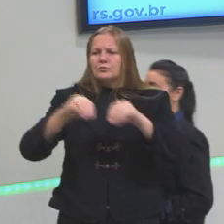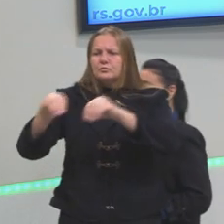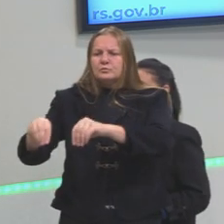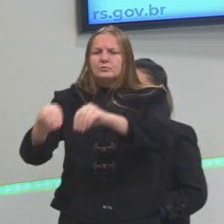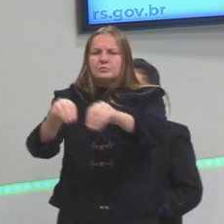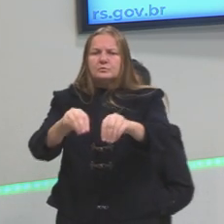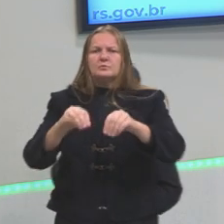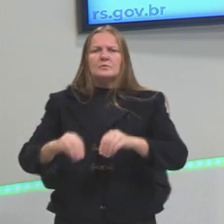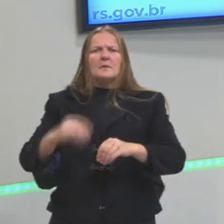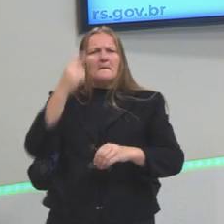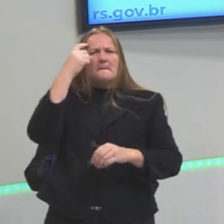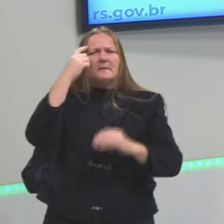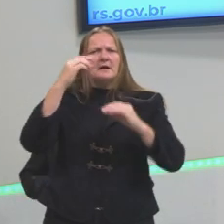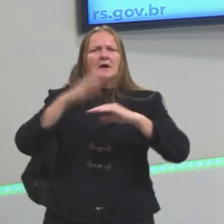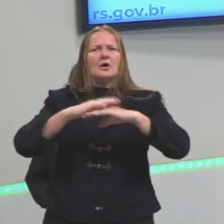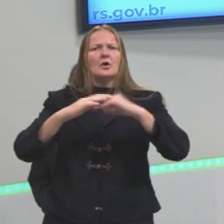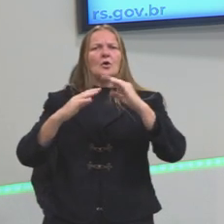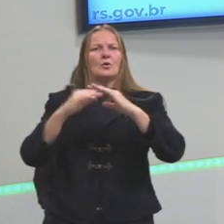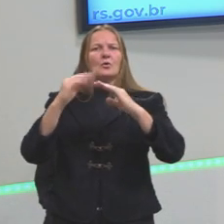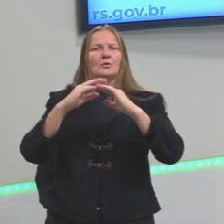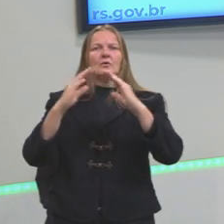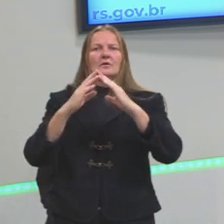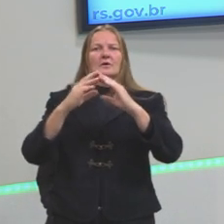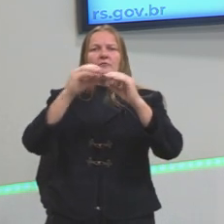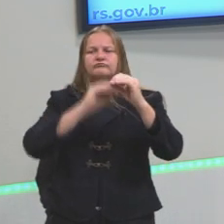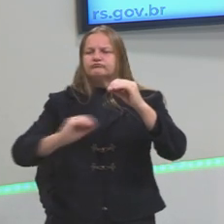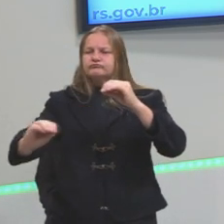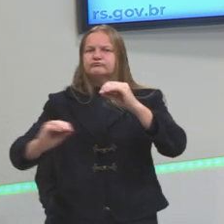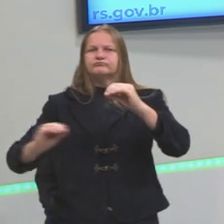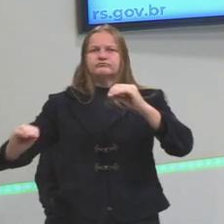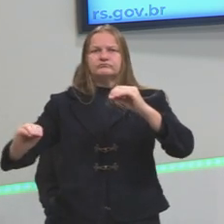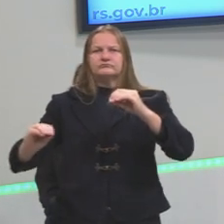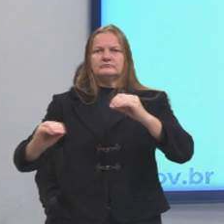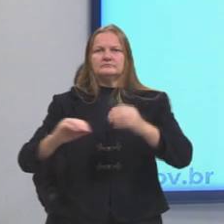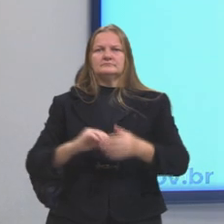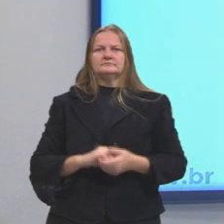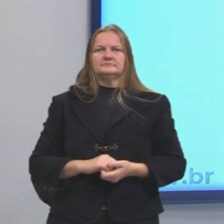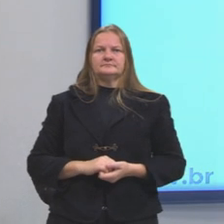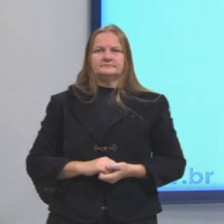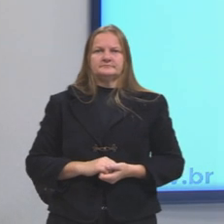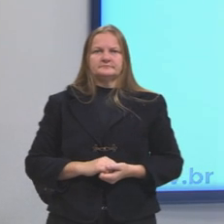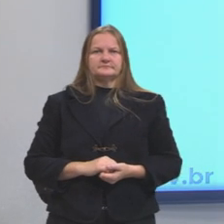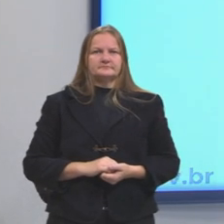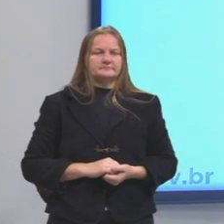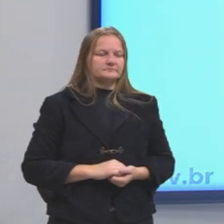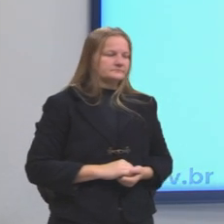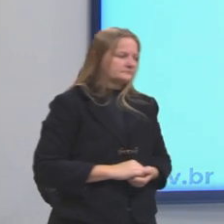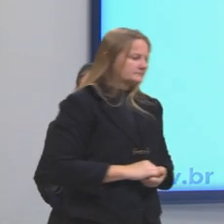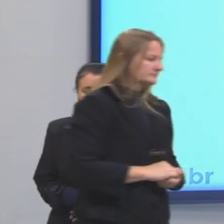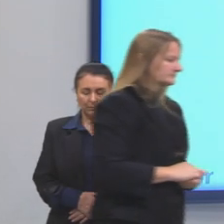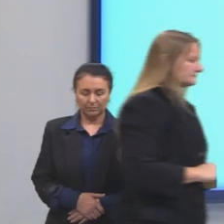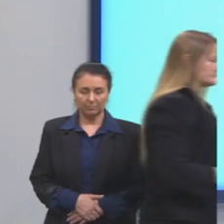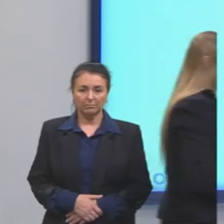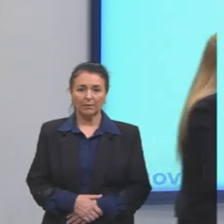em construção de uma casa dentro do nomadismo. Então, o período histórico que ele está, não lhe propõe uma outra